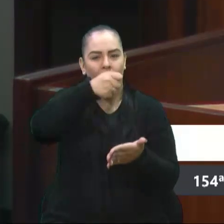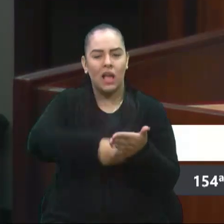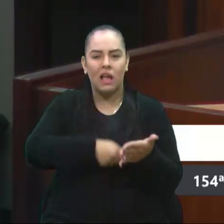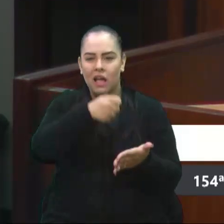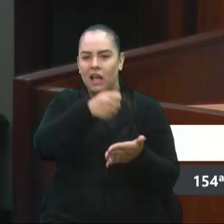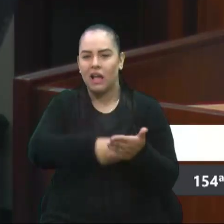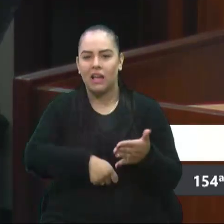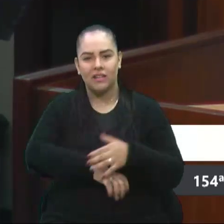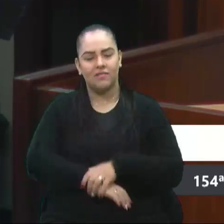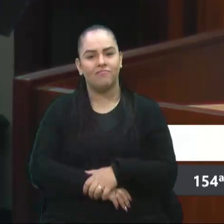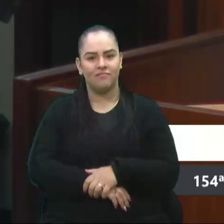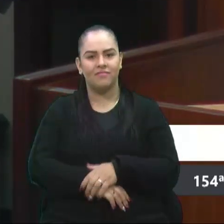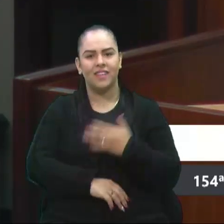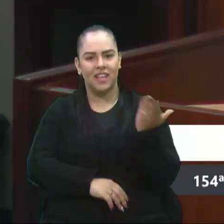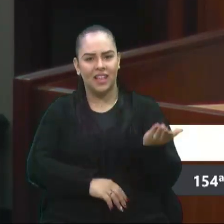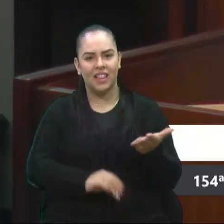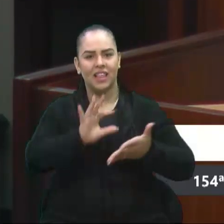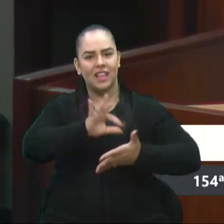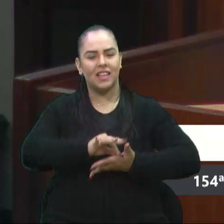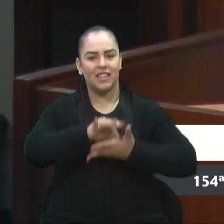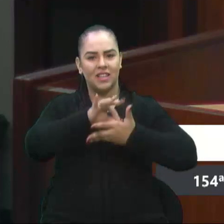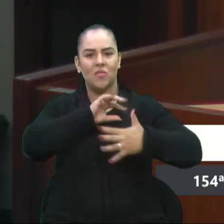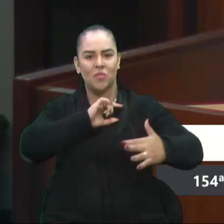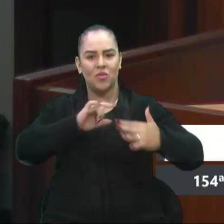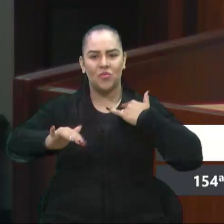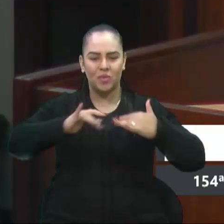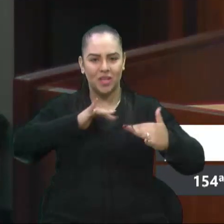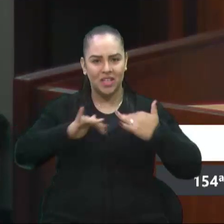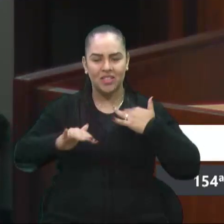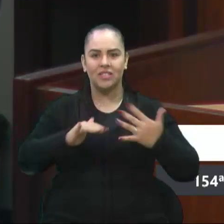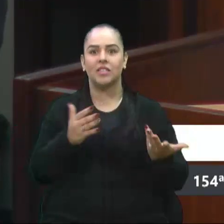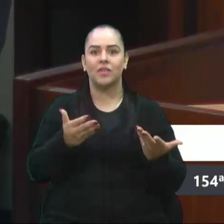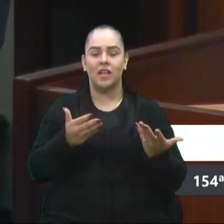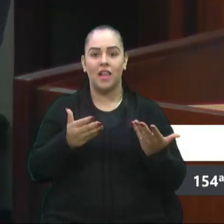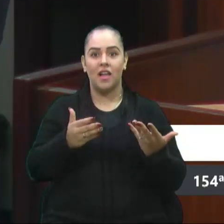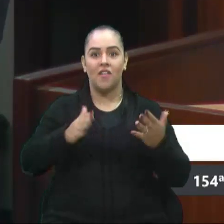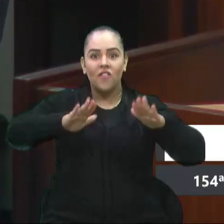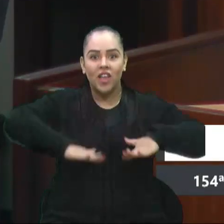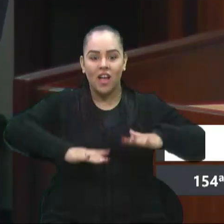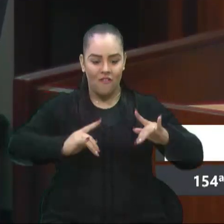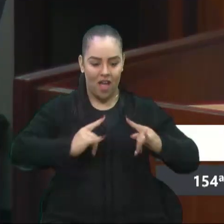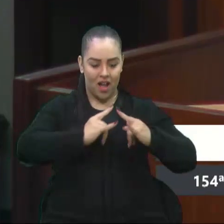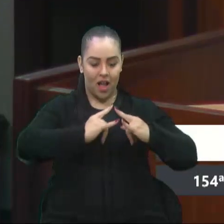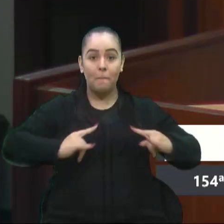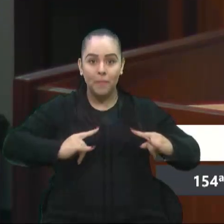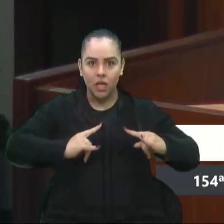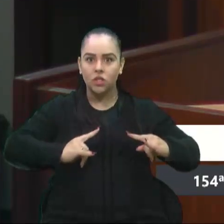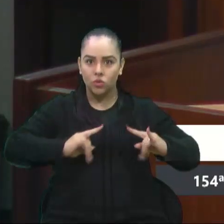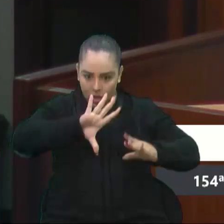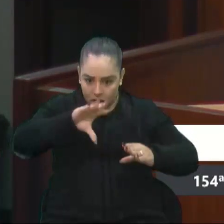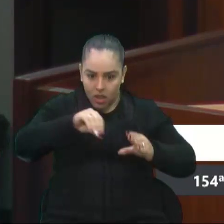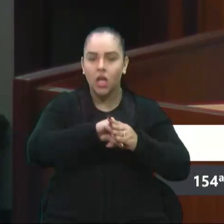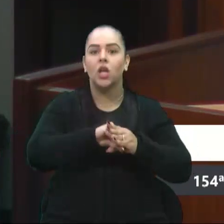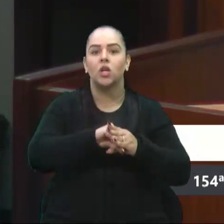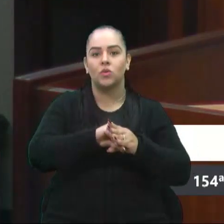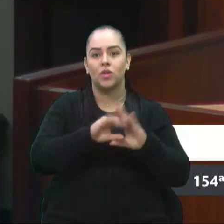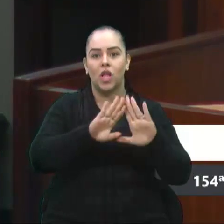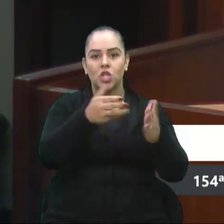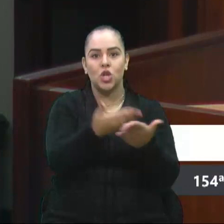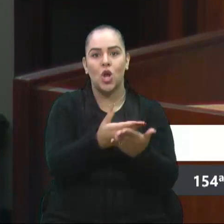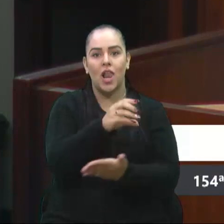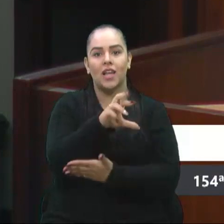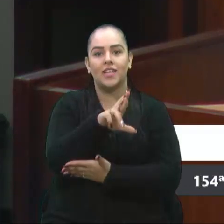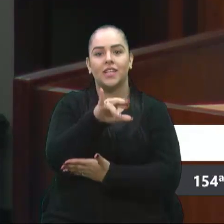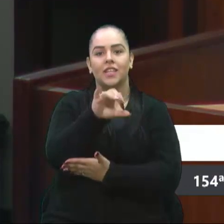liderando um movimento, uma ocupação, acamparam lá dentro do Cristóvão. Depois, outros movimentos pela